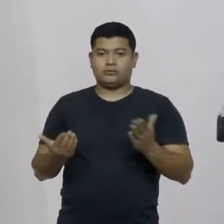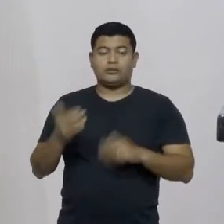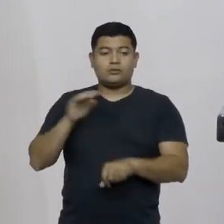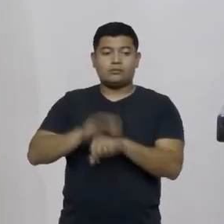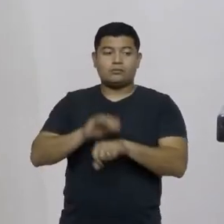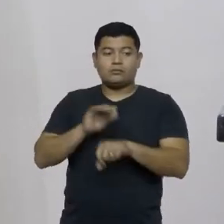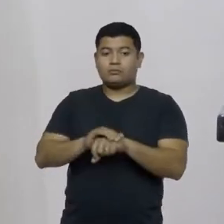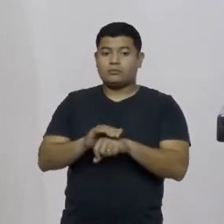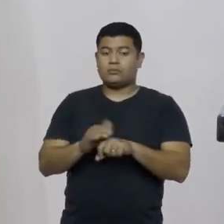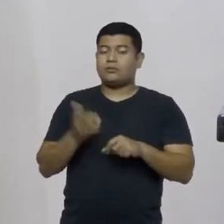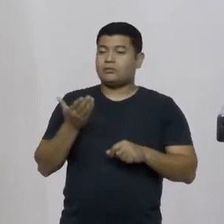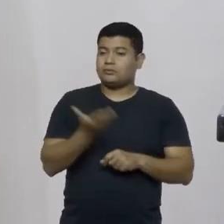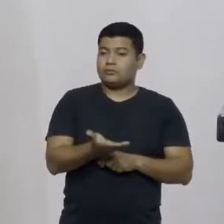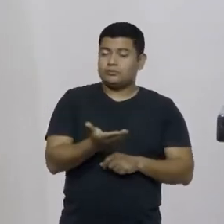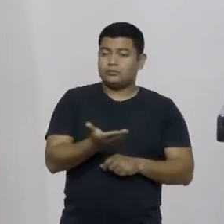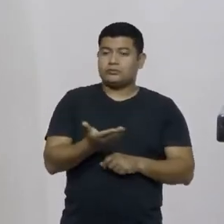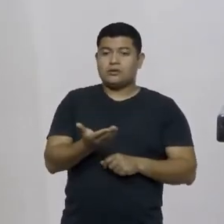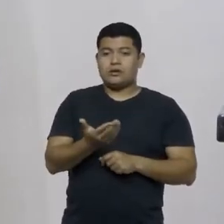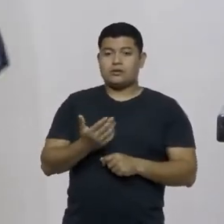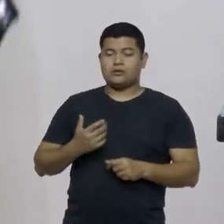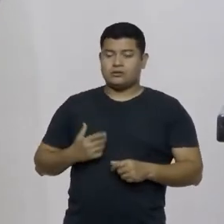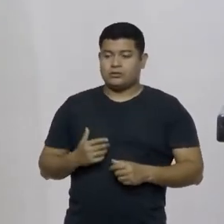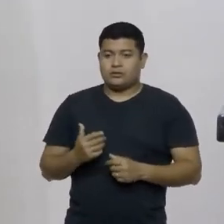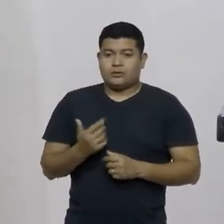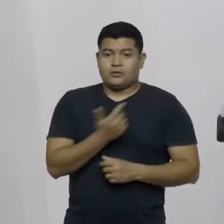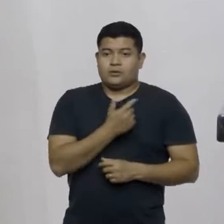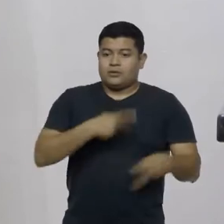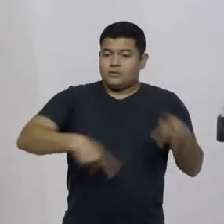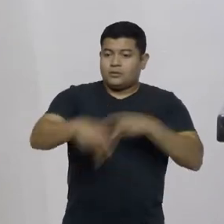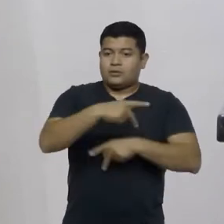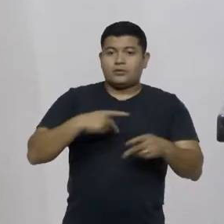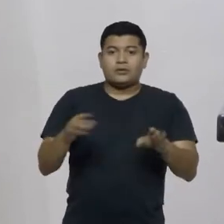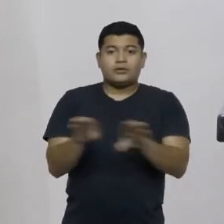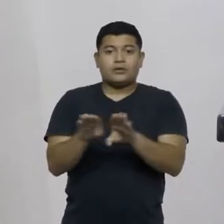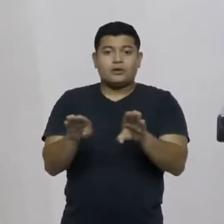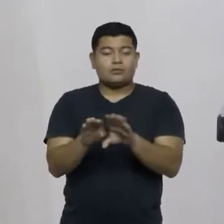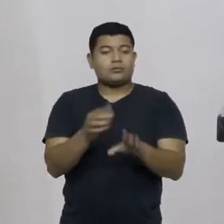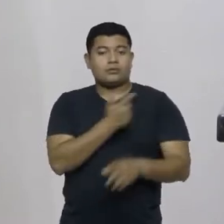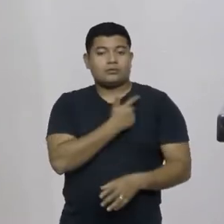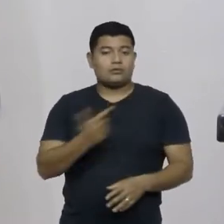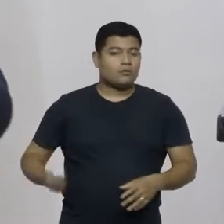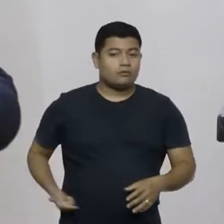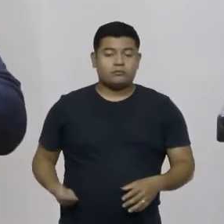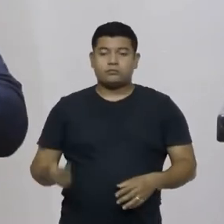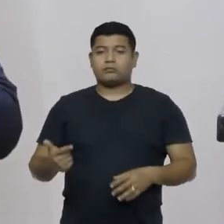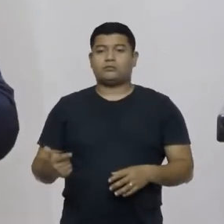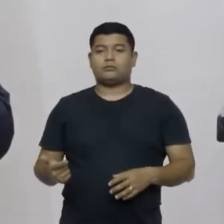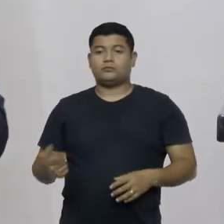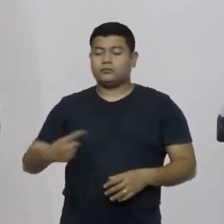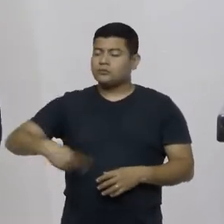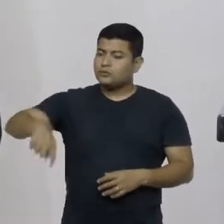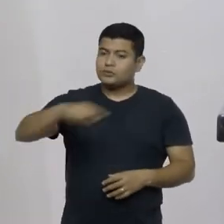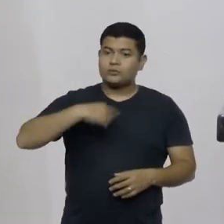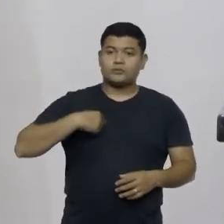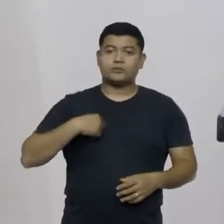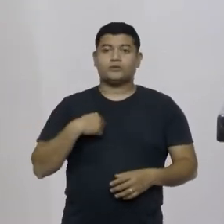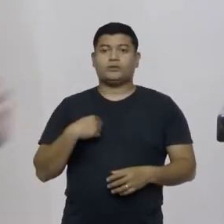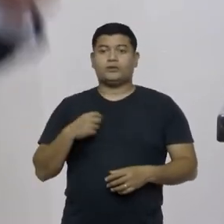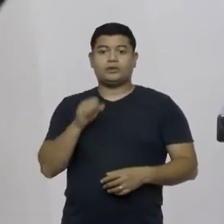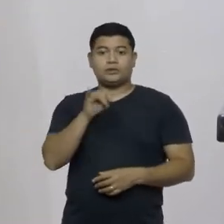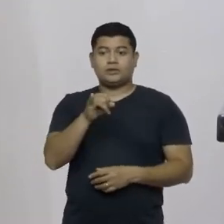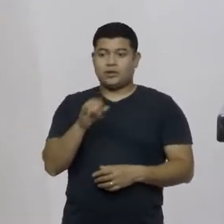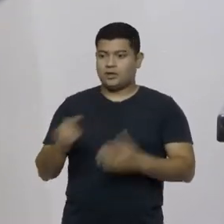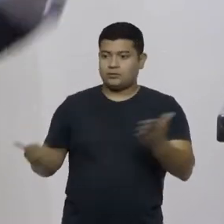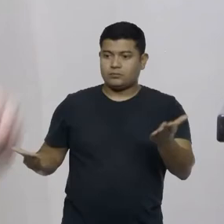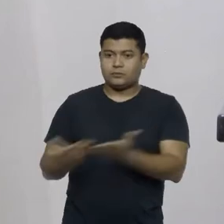pode trazer mais autonomia para os governos e para os estados nós os catarinenses se aprovado essa